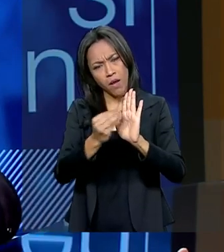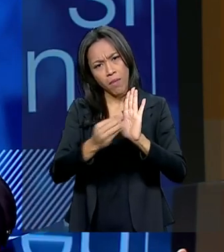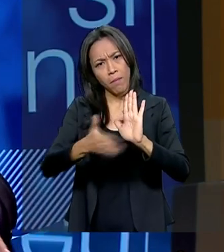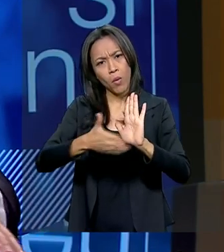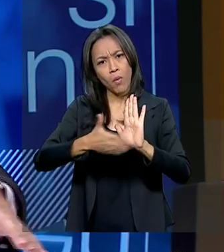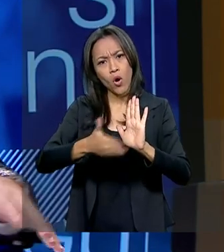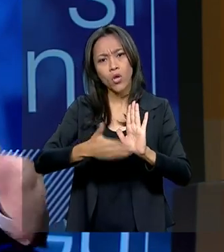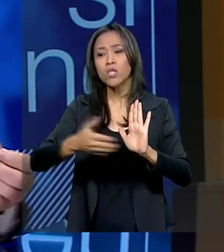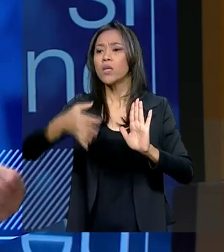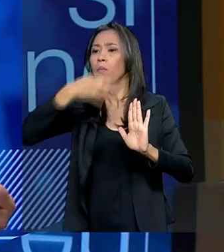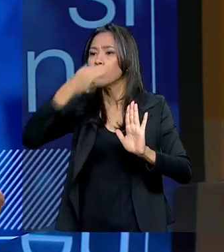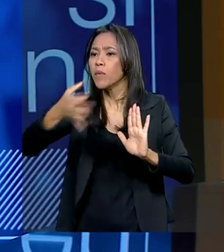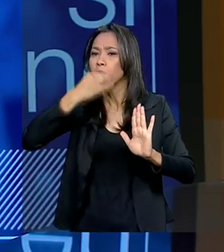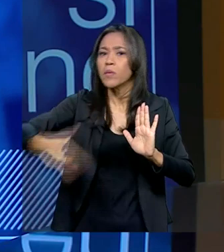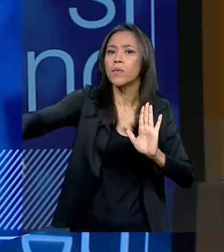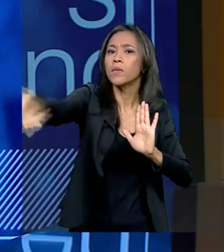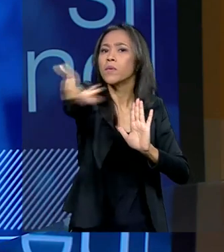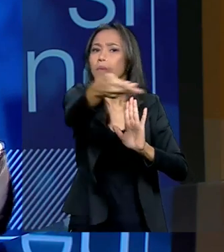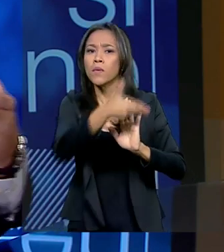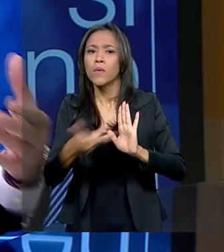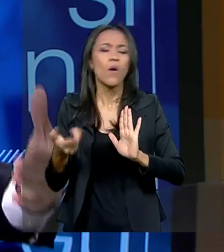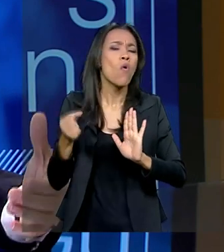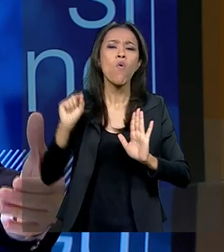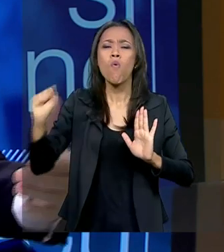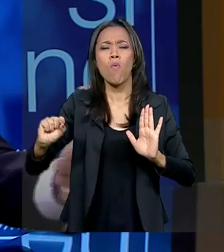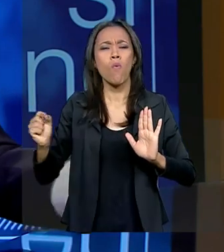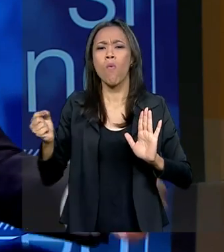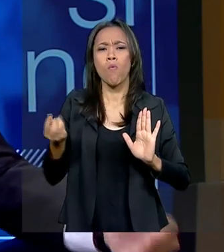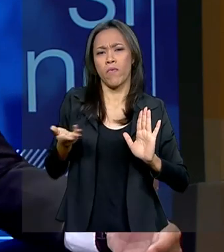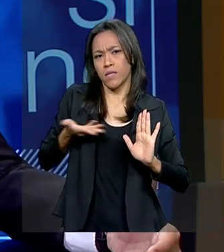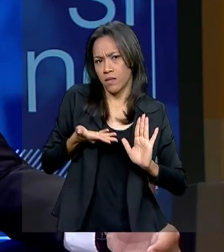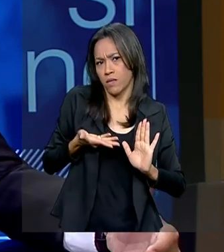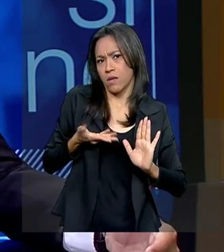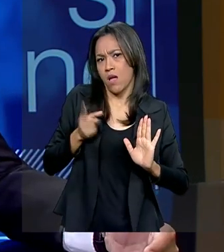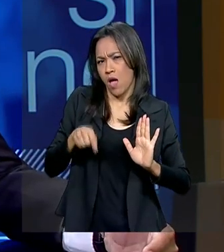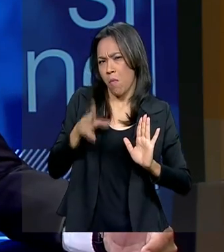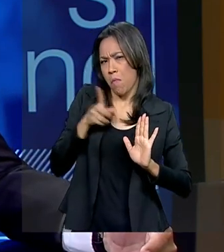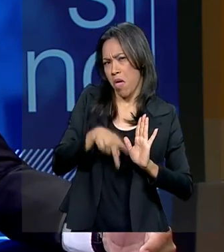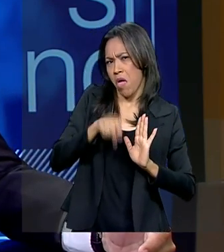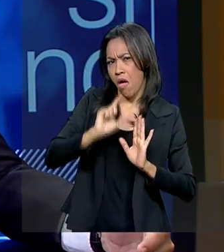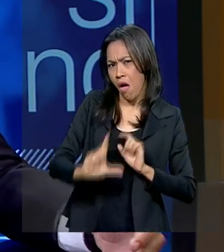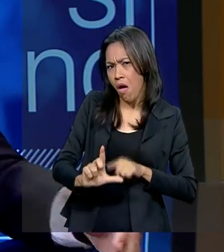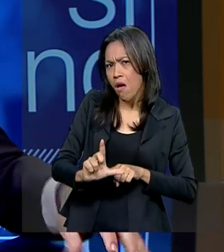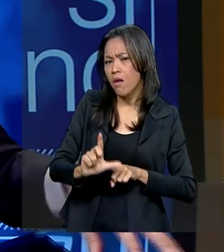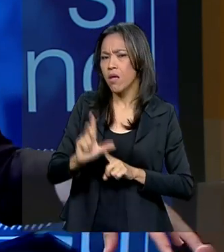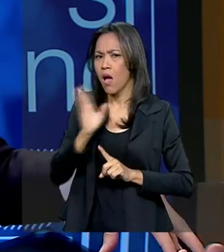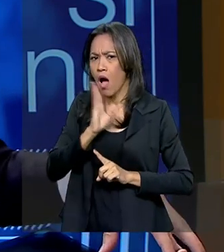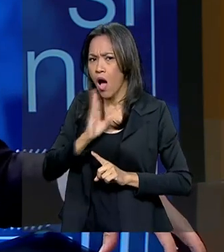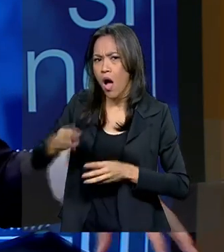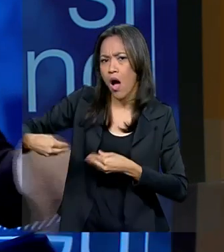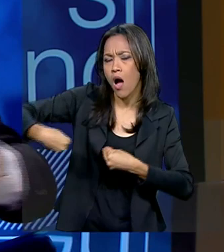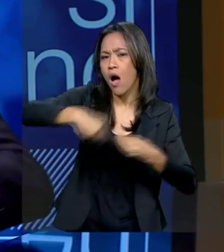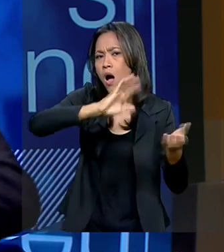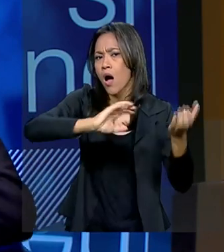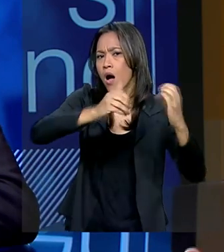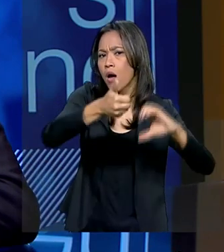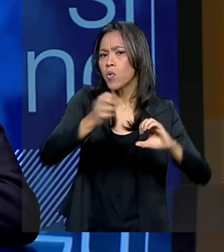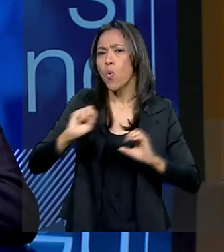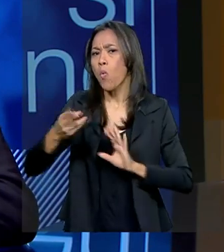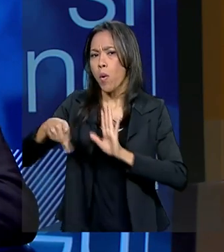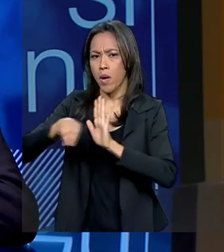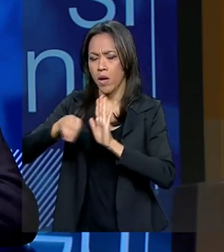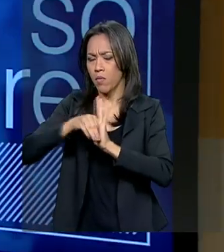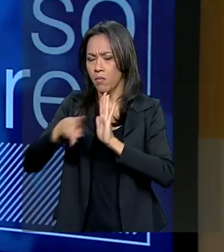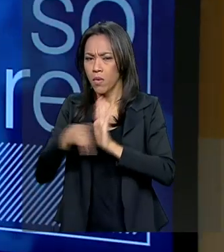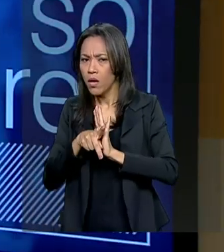pública. Como é que vai ser, ministro? A ideia é enviar um PL com regime de urgência ao Congresso, uma medida provisória? Como é que o senhor